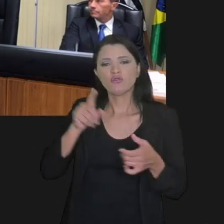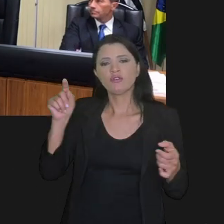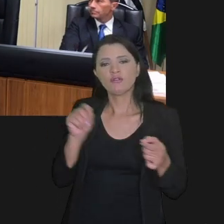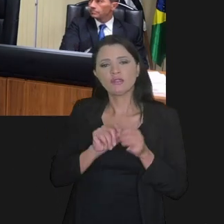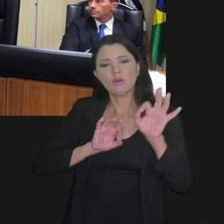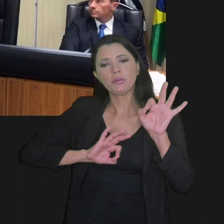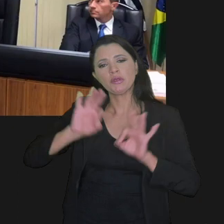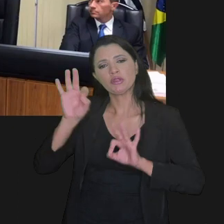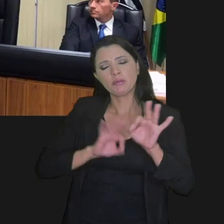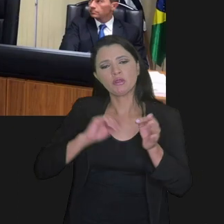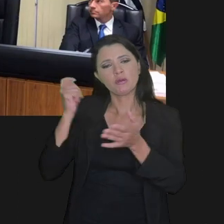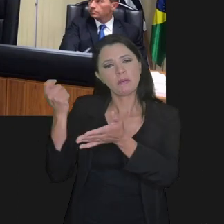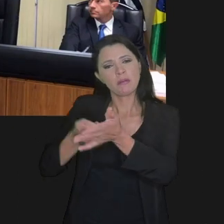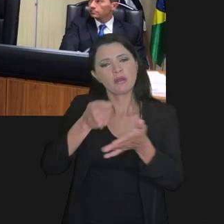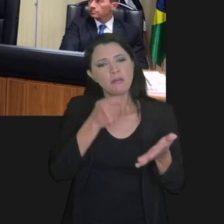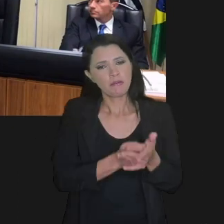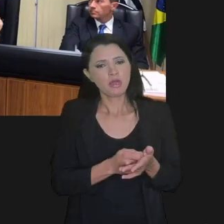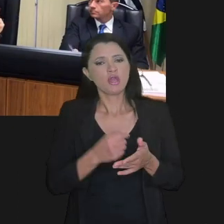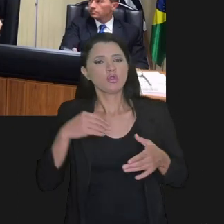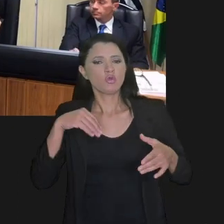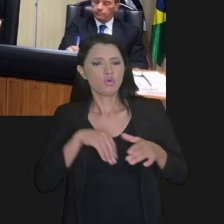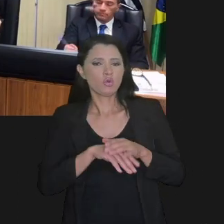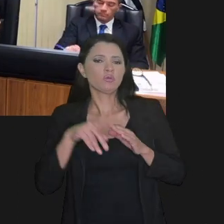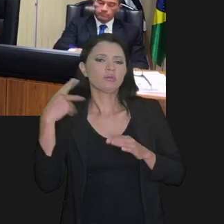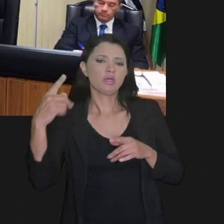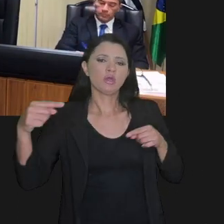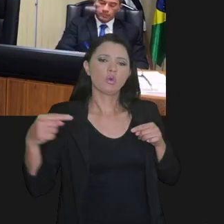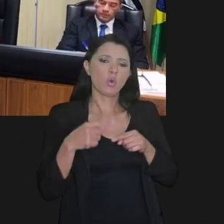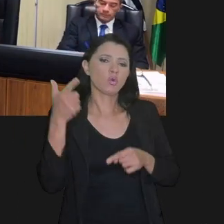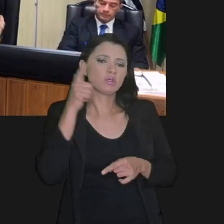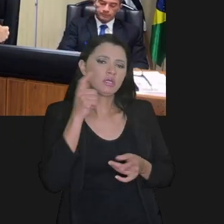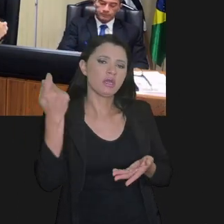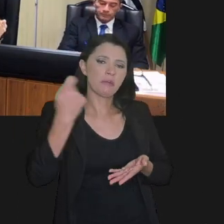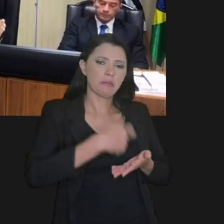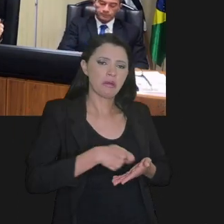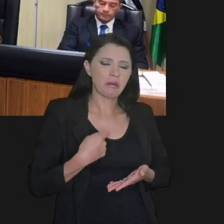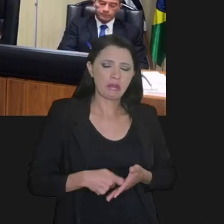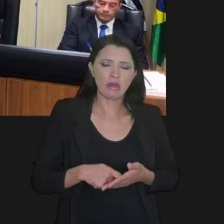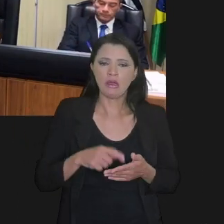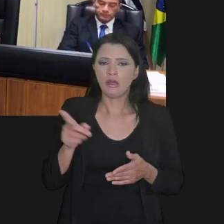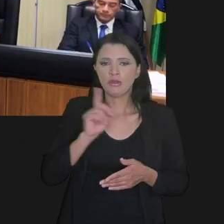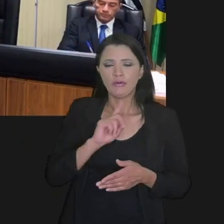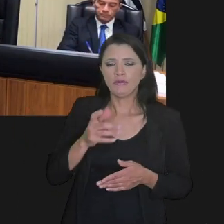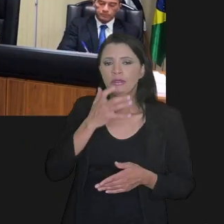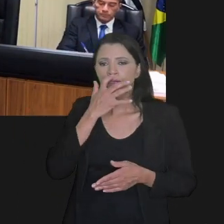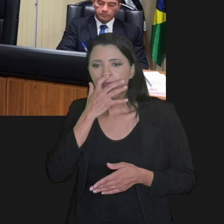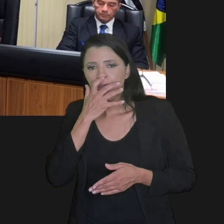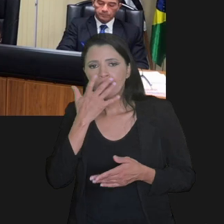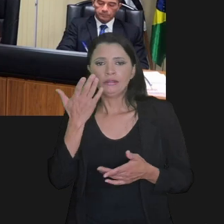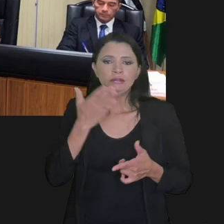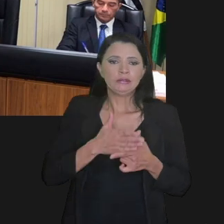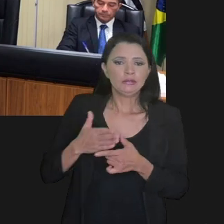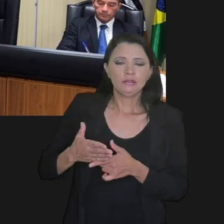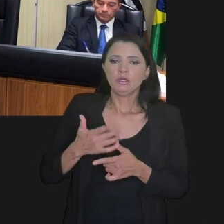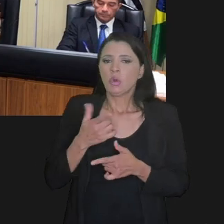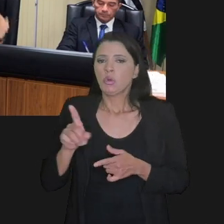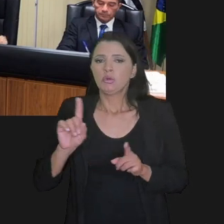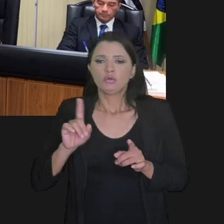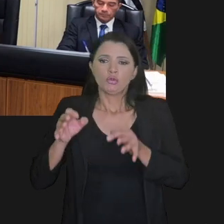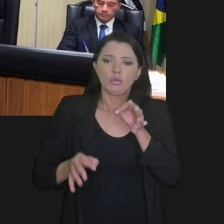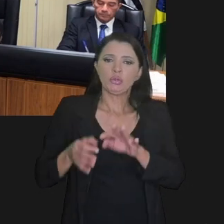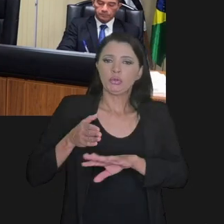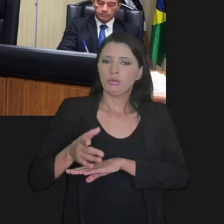estoque de dívida e fazer um planejamento de pagamento que caiba no bolso e não fique à mercê de